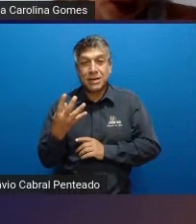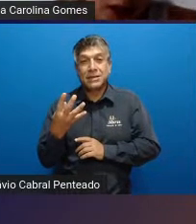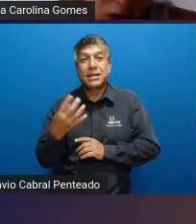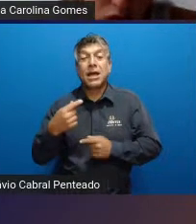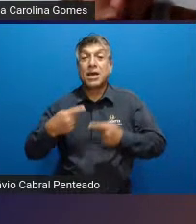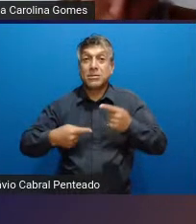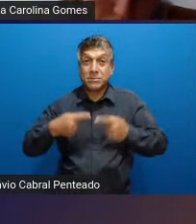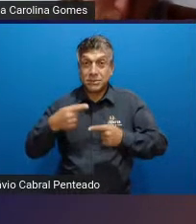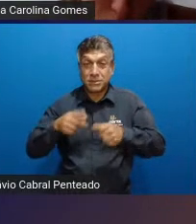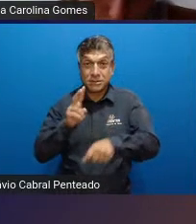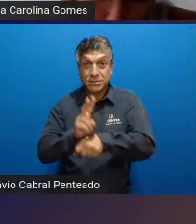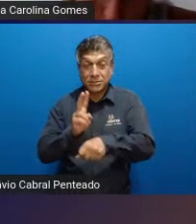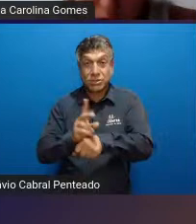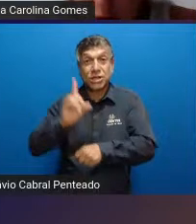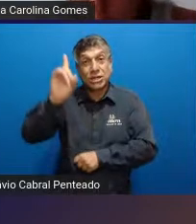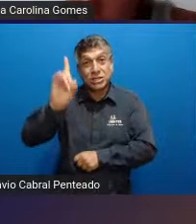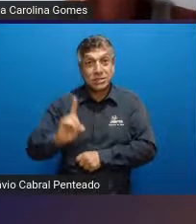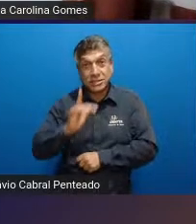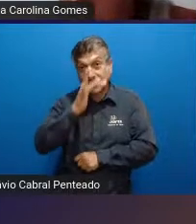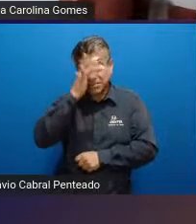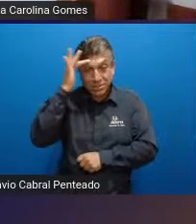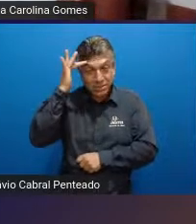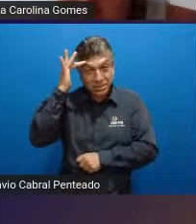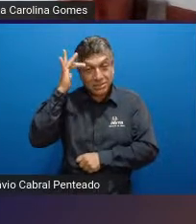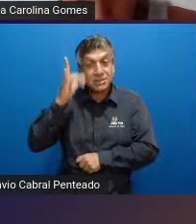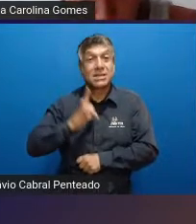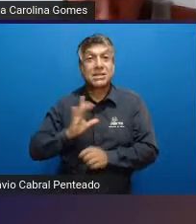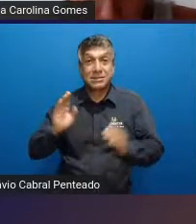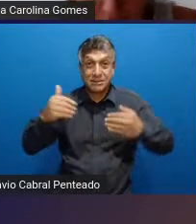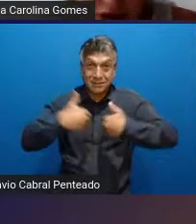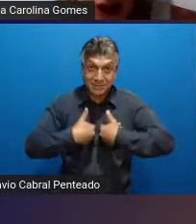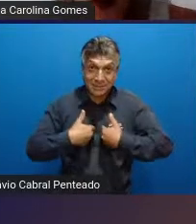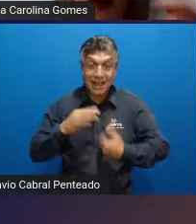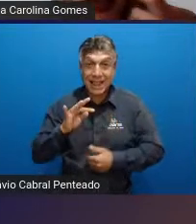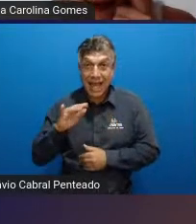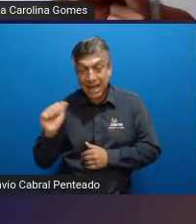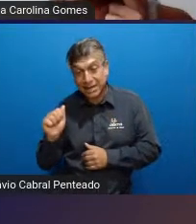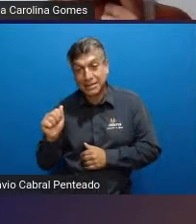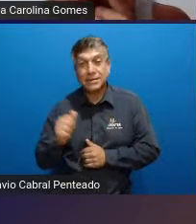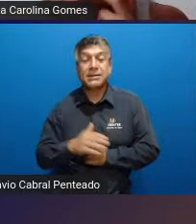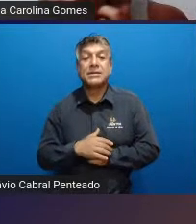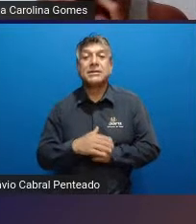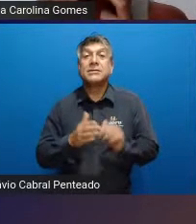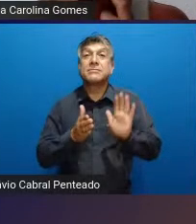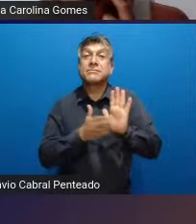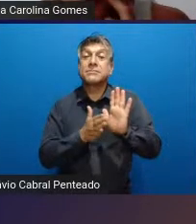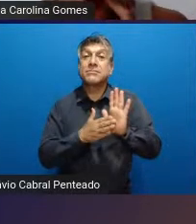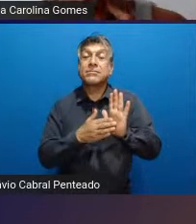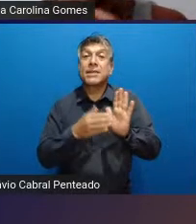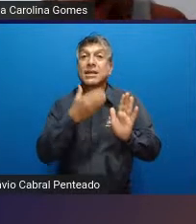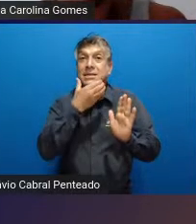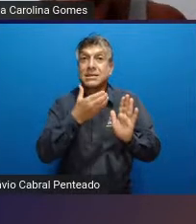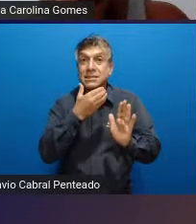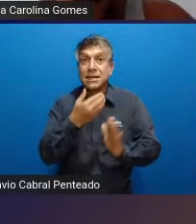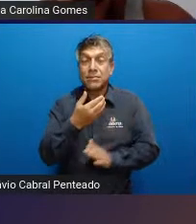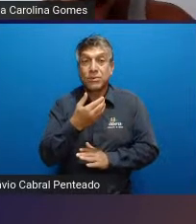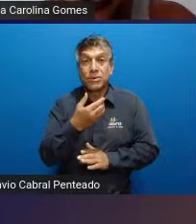nacional de proteção dos direitos da pessoa com transtorno de espectro autista ela foi sancionada em dezembro de 2012